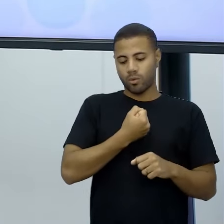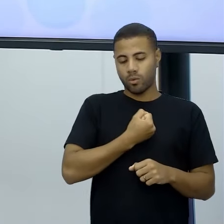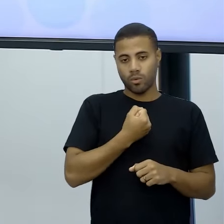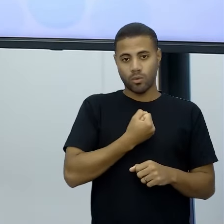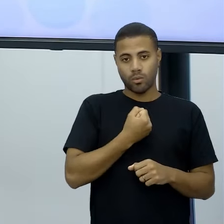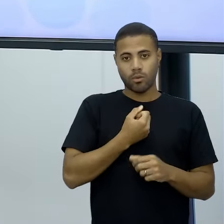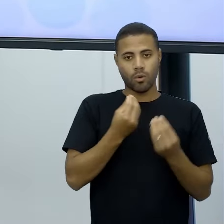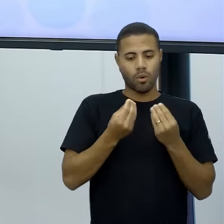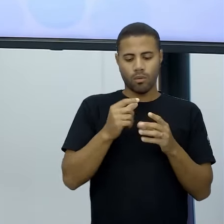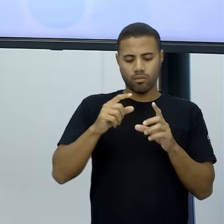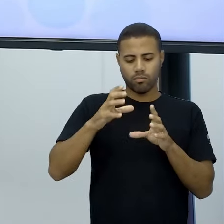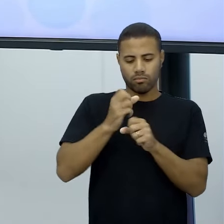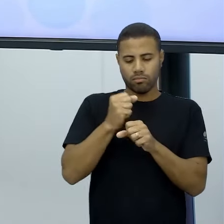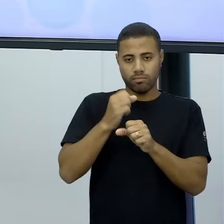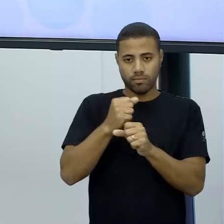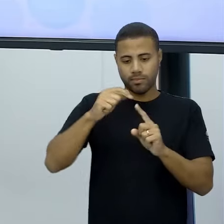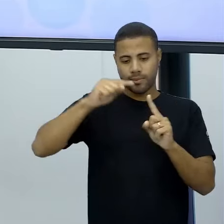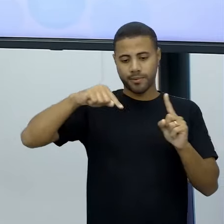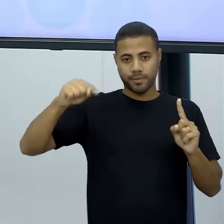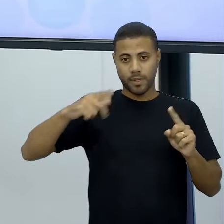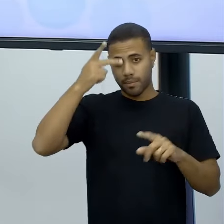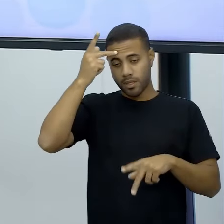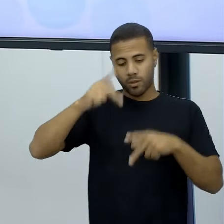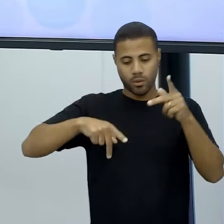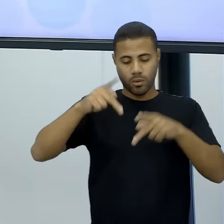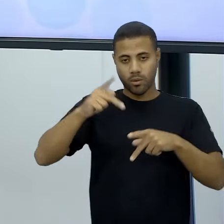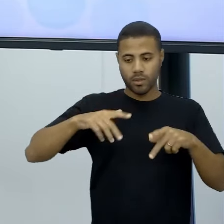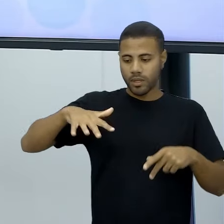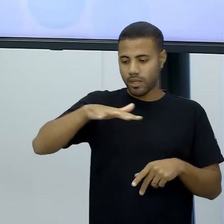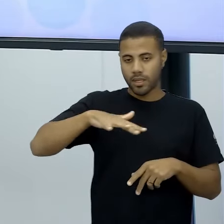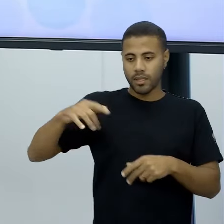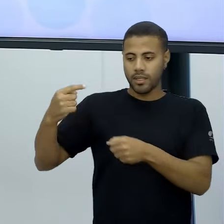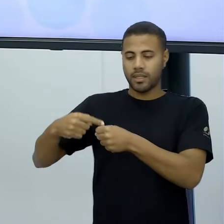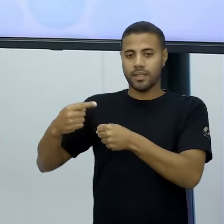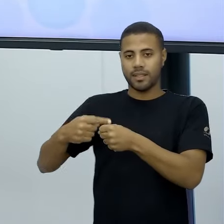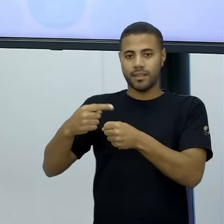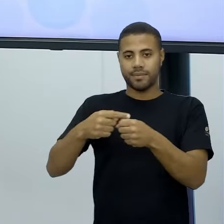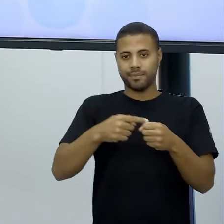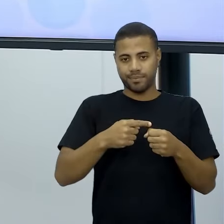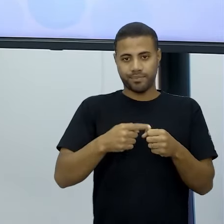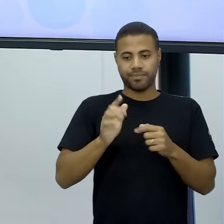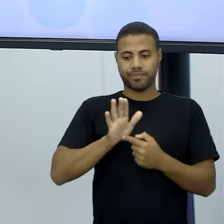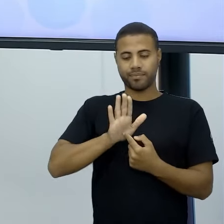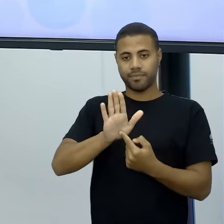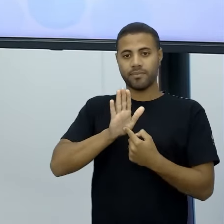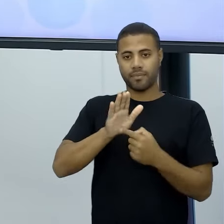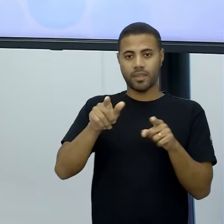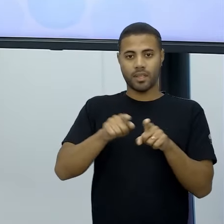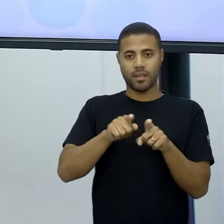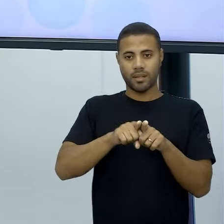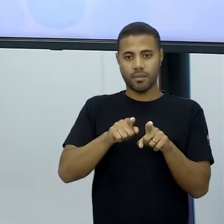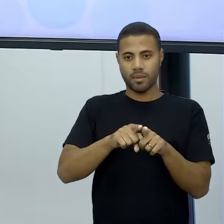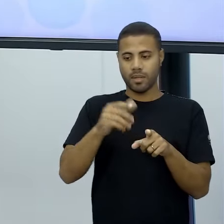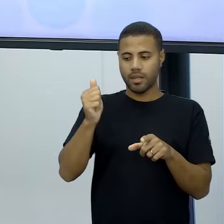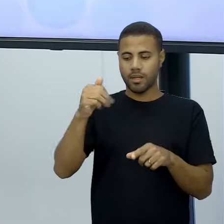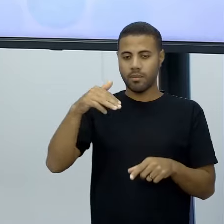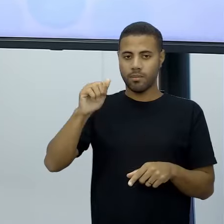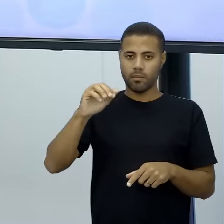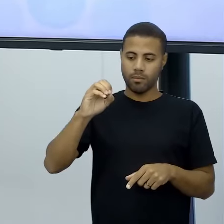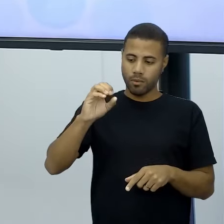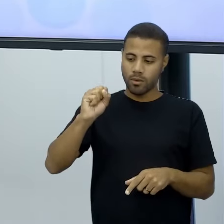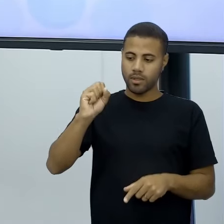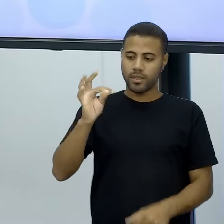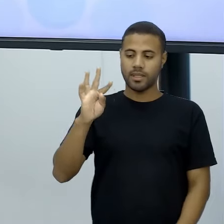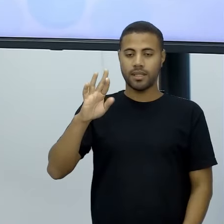população, número especificamente de uma amostra. Sim, amostra tem especificidades, ela tem